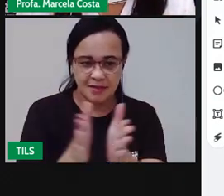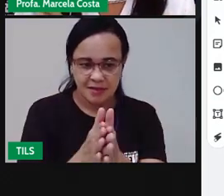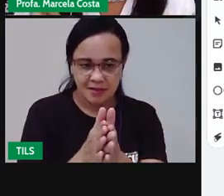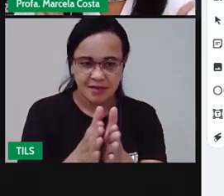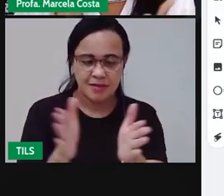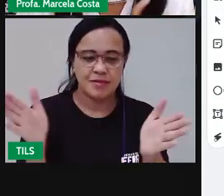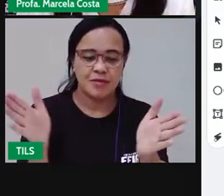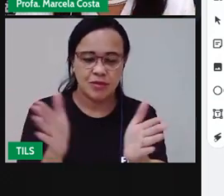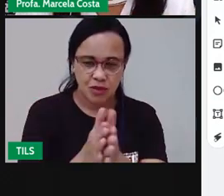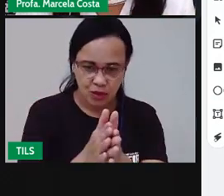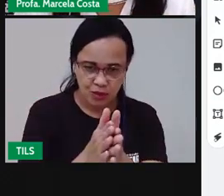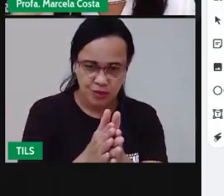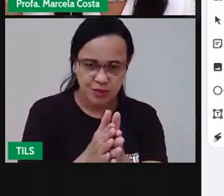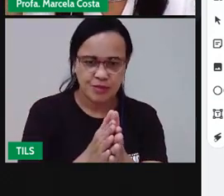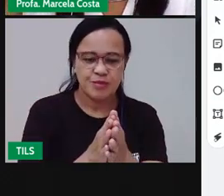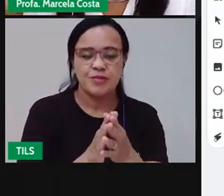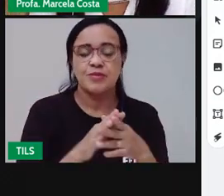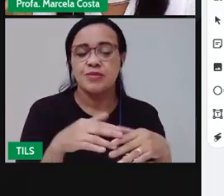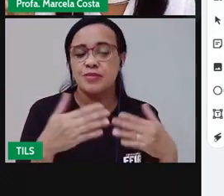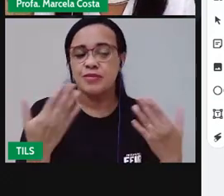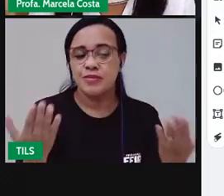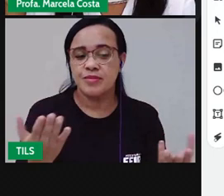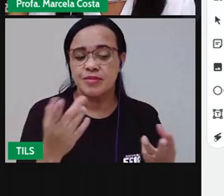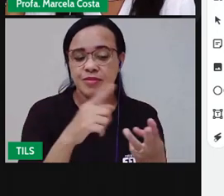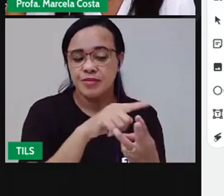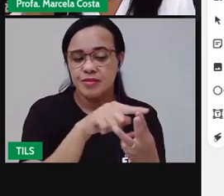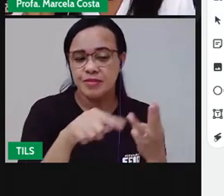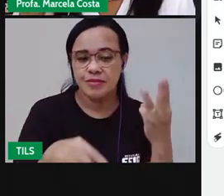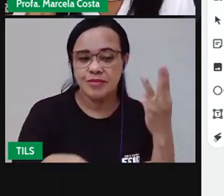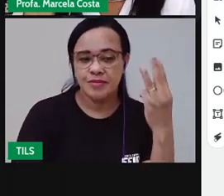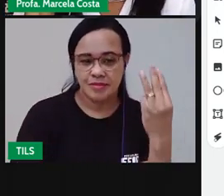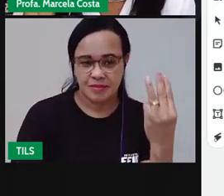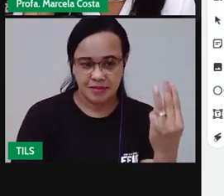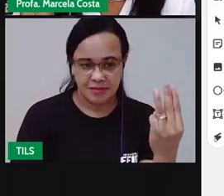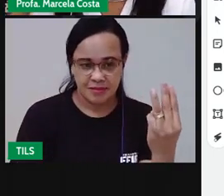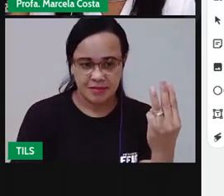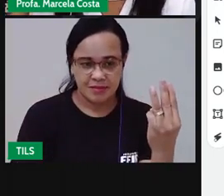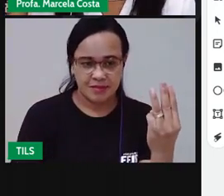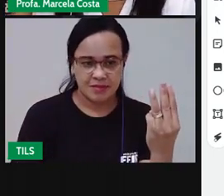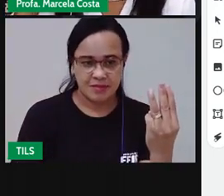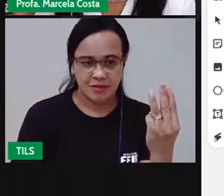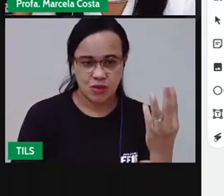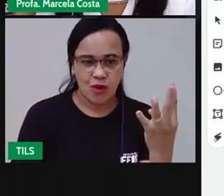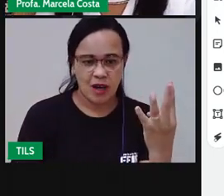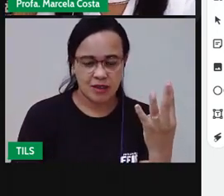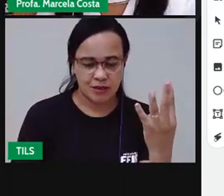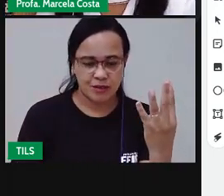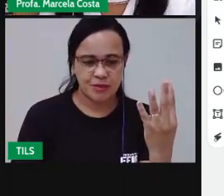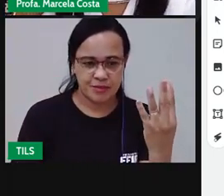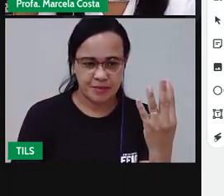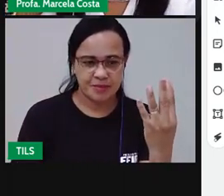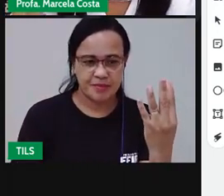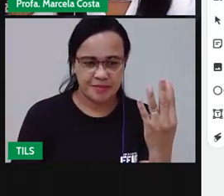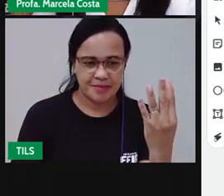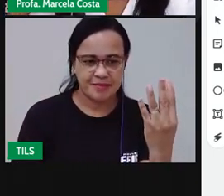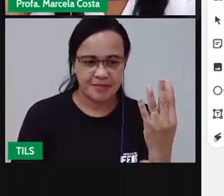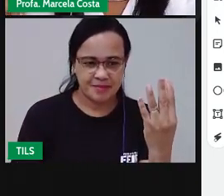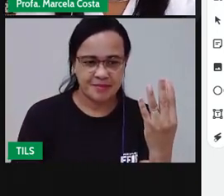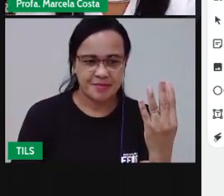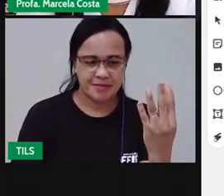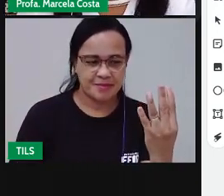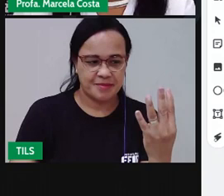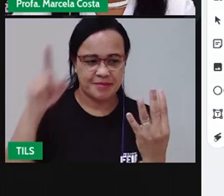Indicador. Indicador. Três. Três, não. Quatro. Quatro